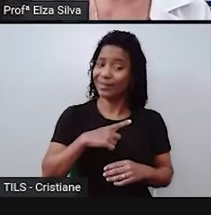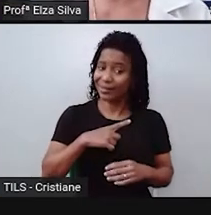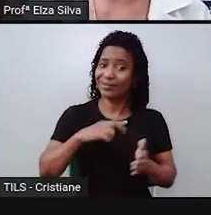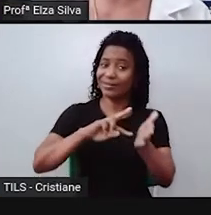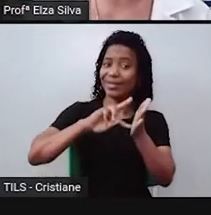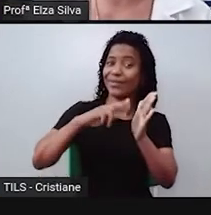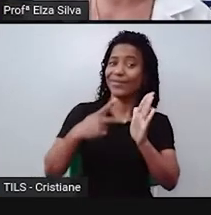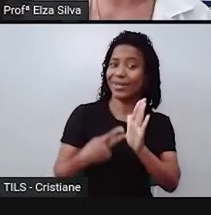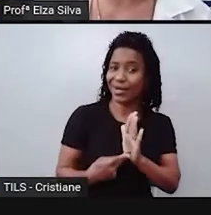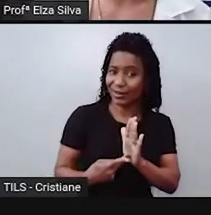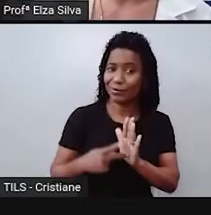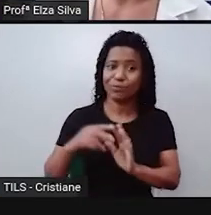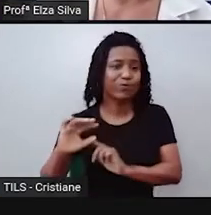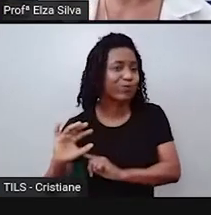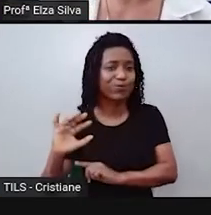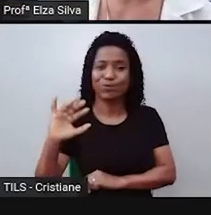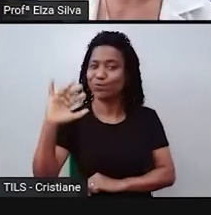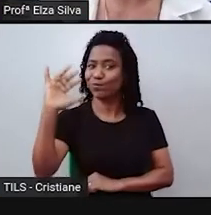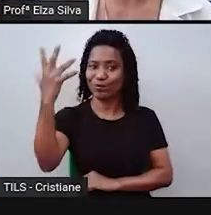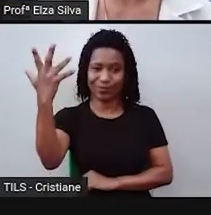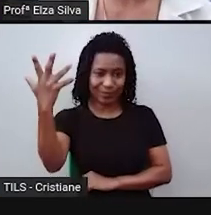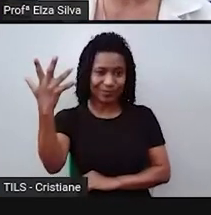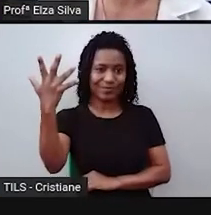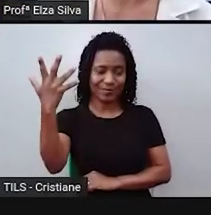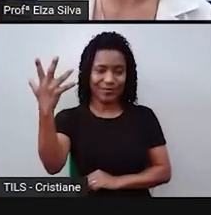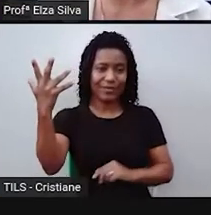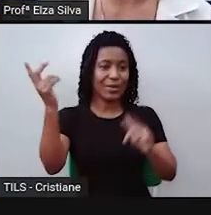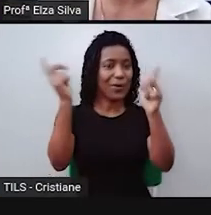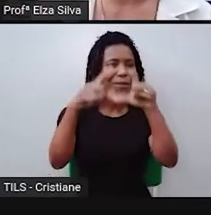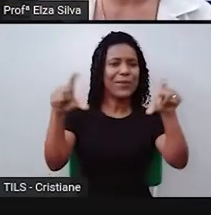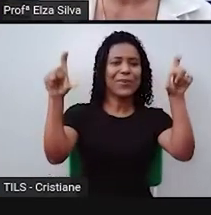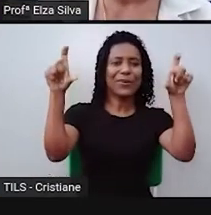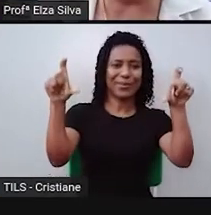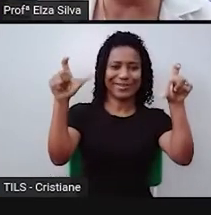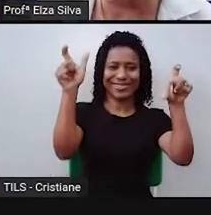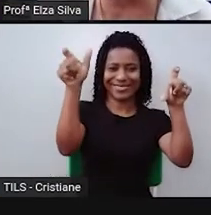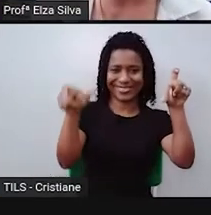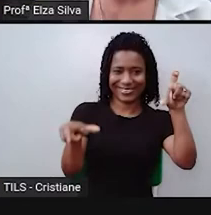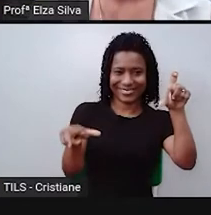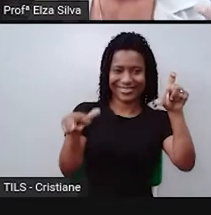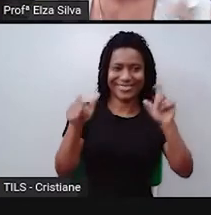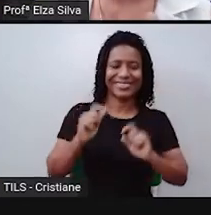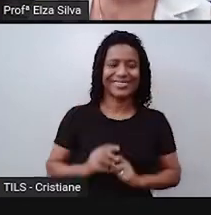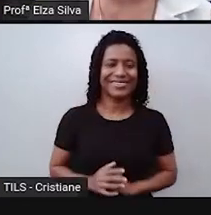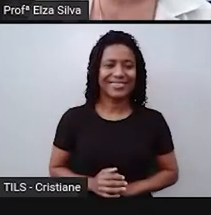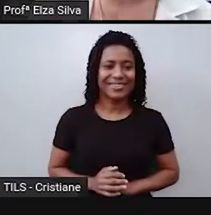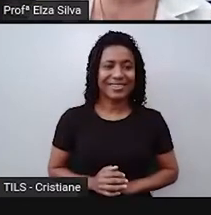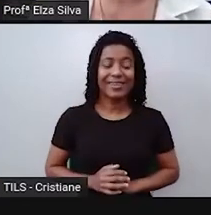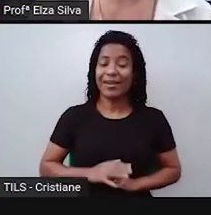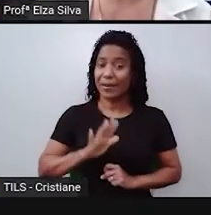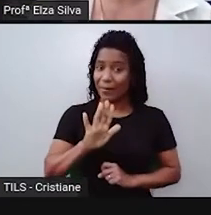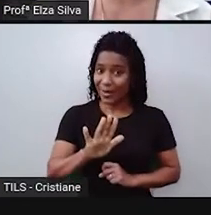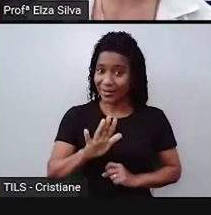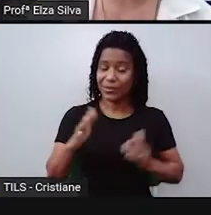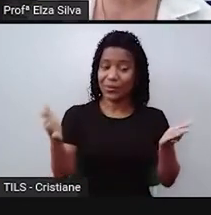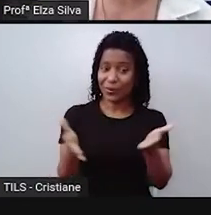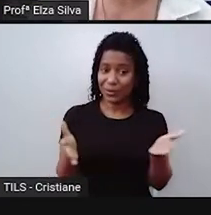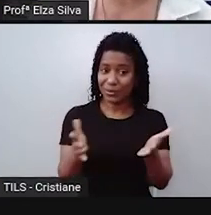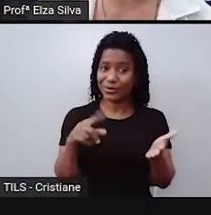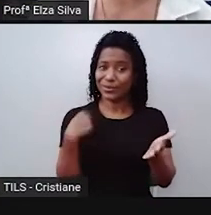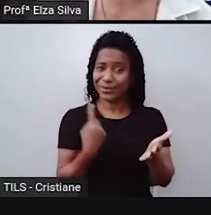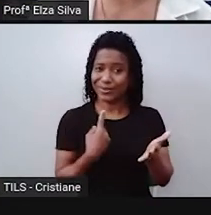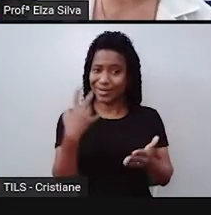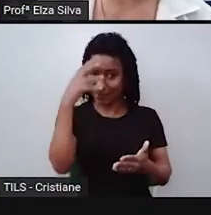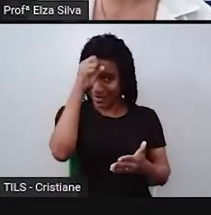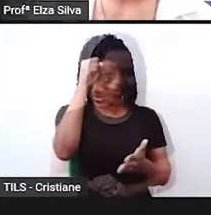representa um fenômeno ou tema específico. Mas, no decorrer da aula, a gente vai aprender um pouquinho